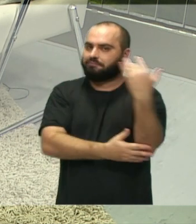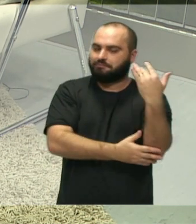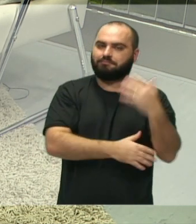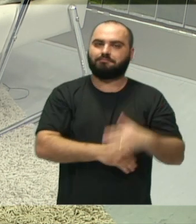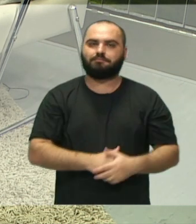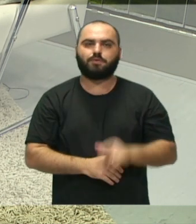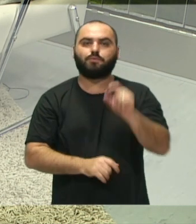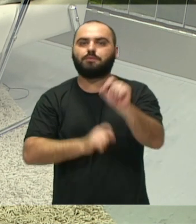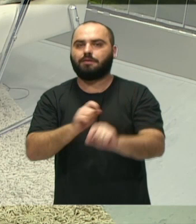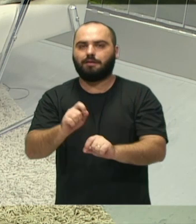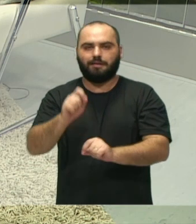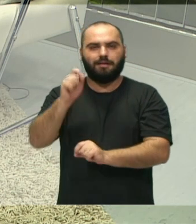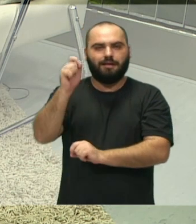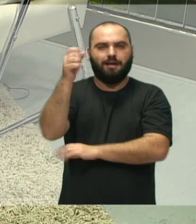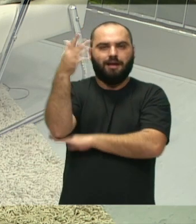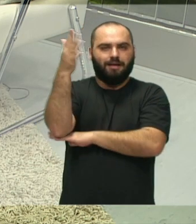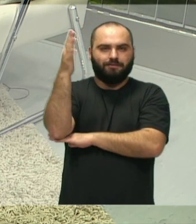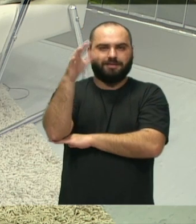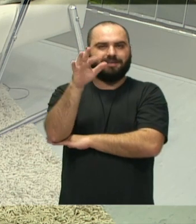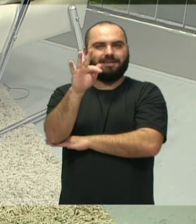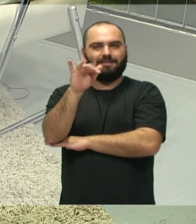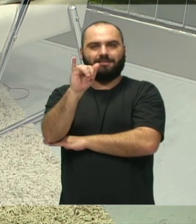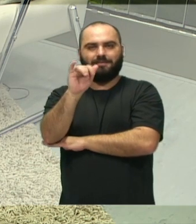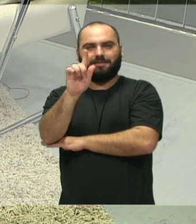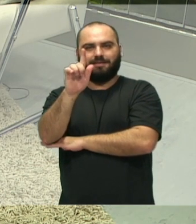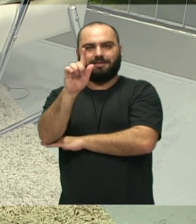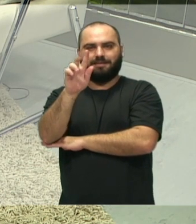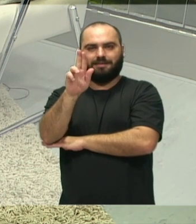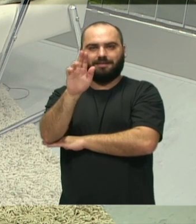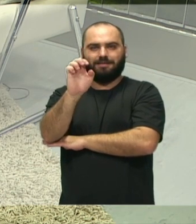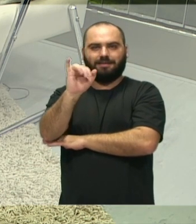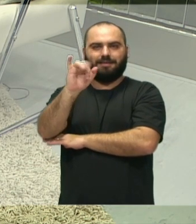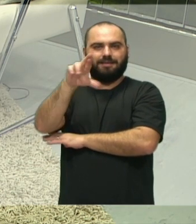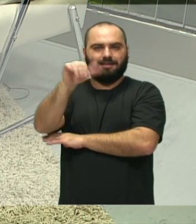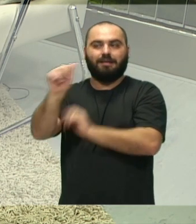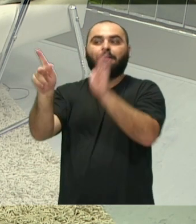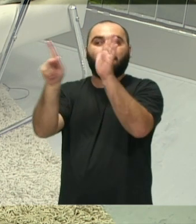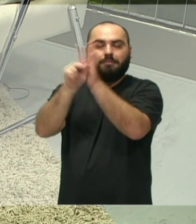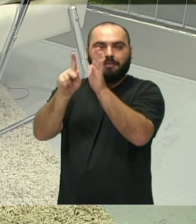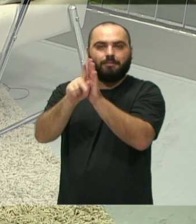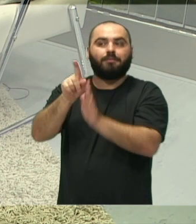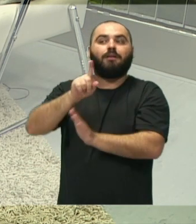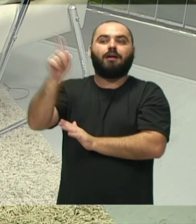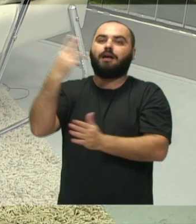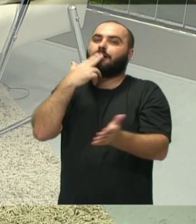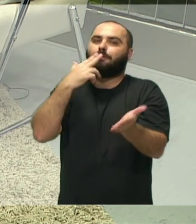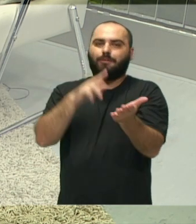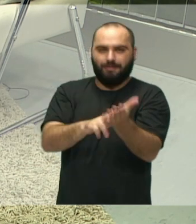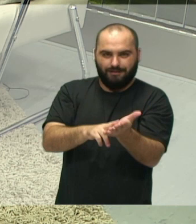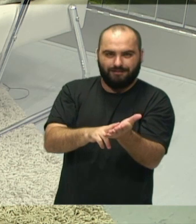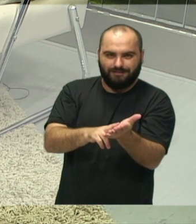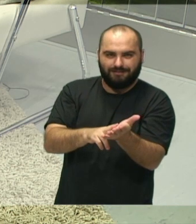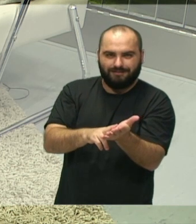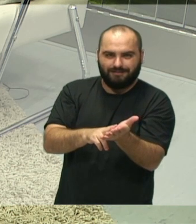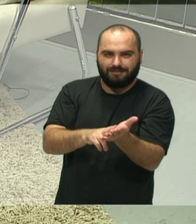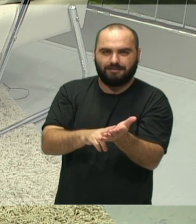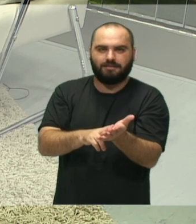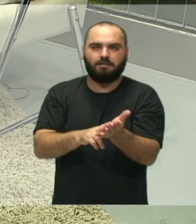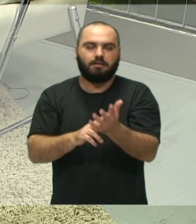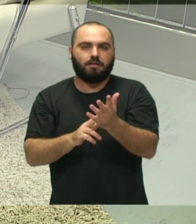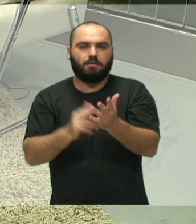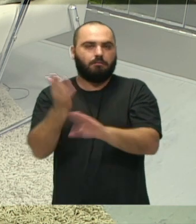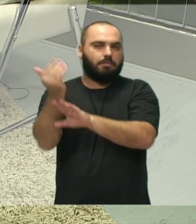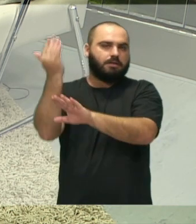transplante da figueira, da praça dos Correios, né, ela estava numa situação, a árvore se encontrava numa situação crítica, mas agora parece que está fora de